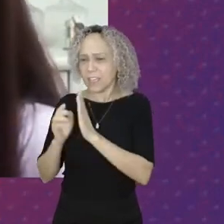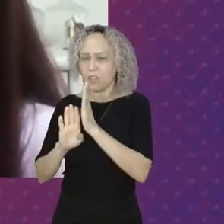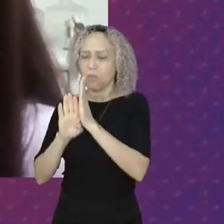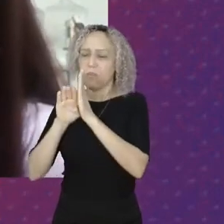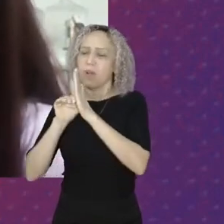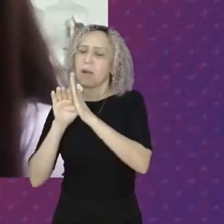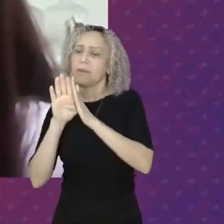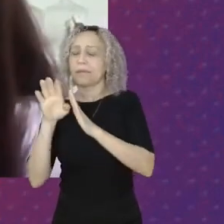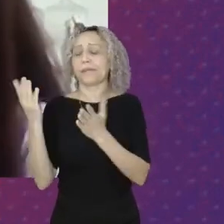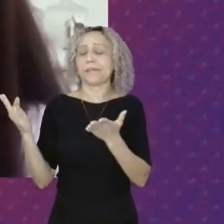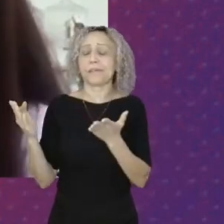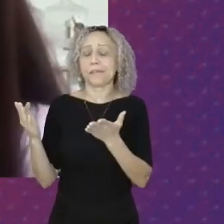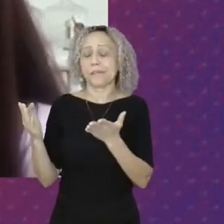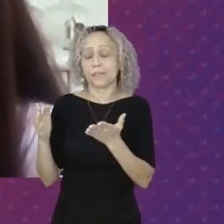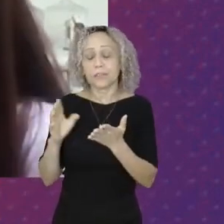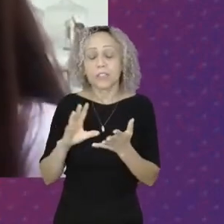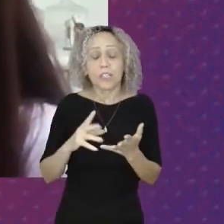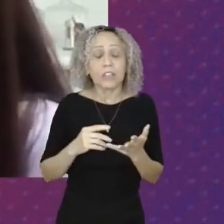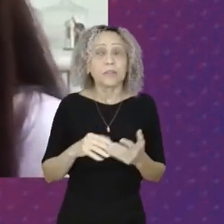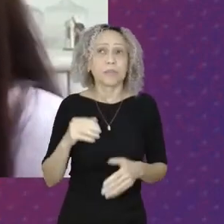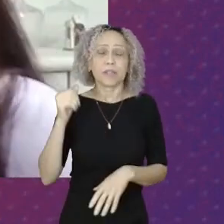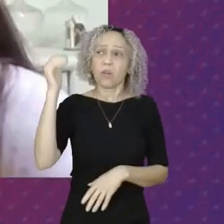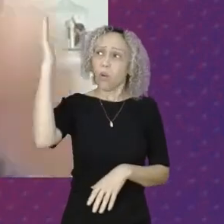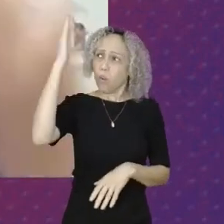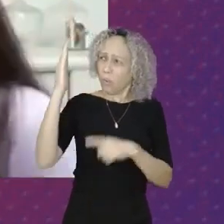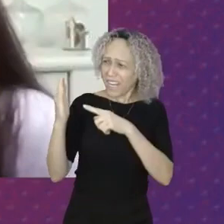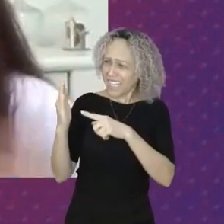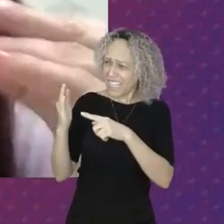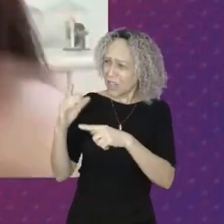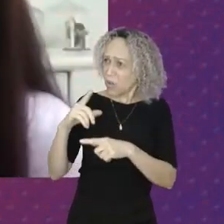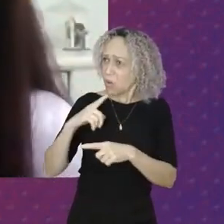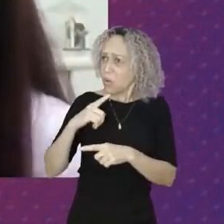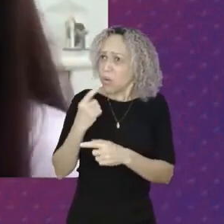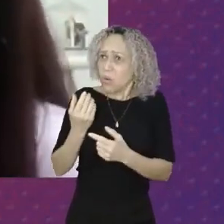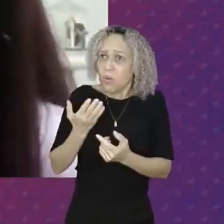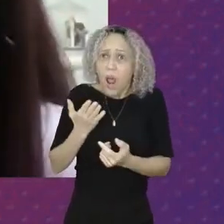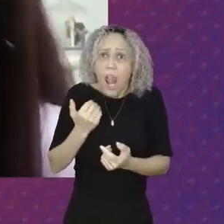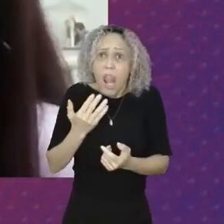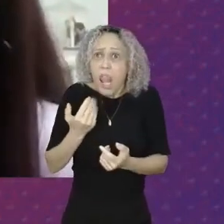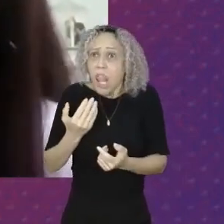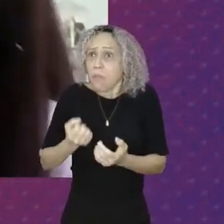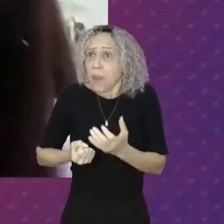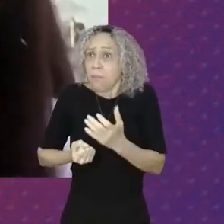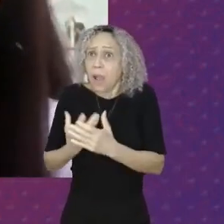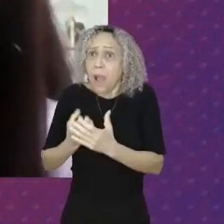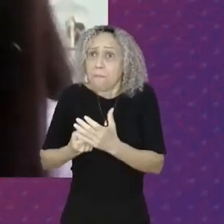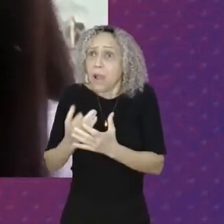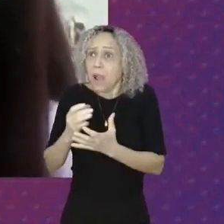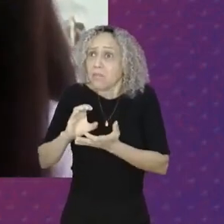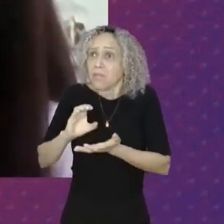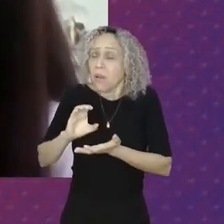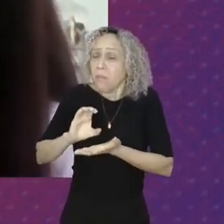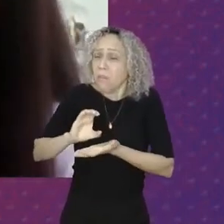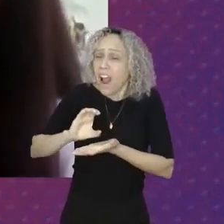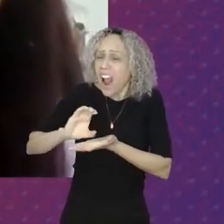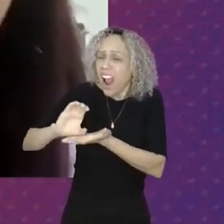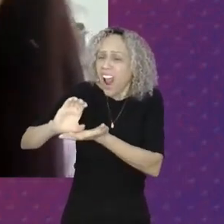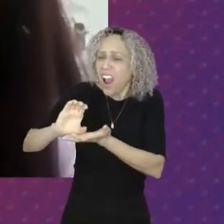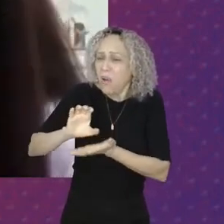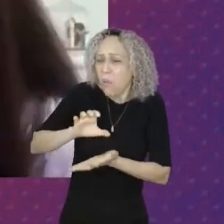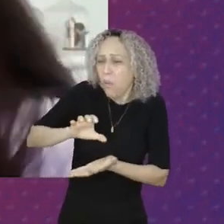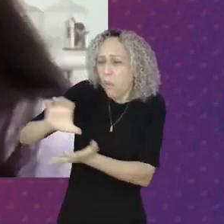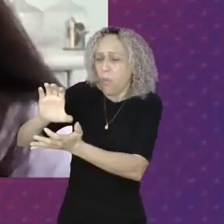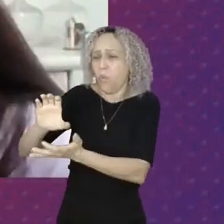grandes Exportadores mundiais De alimentos A insegurança alimentar É gigante A escassez E aumento Dos preços De alimentos